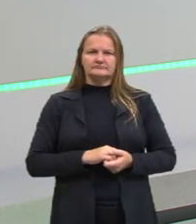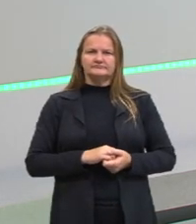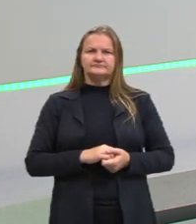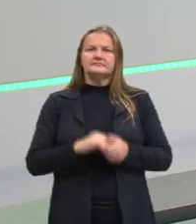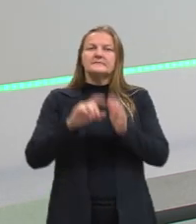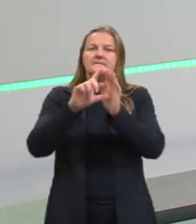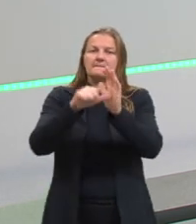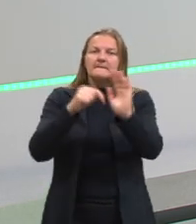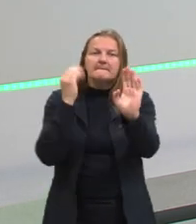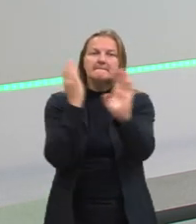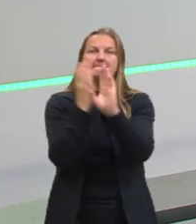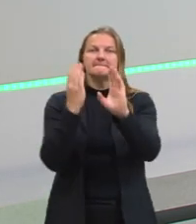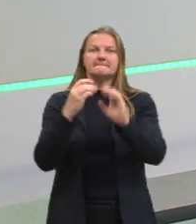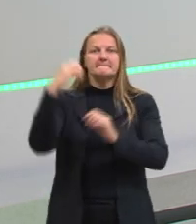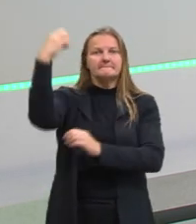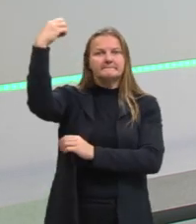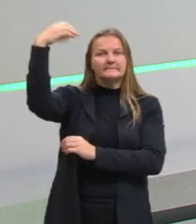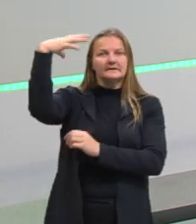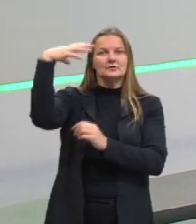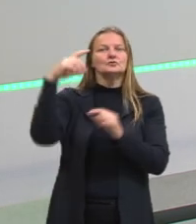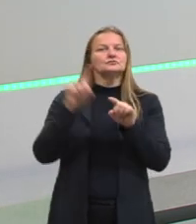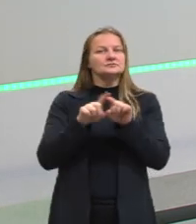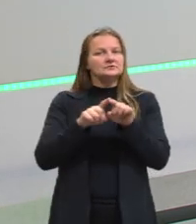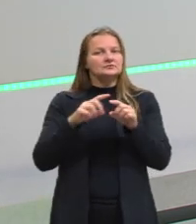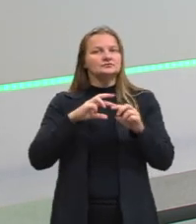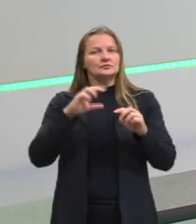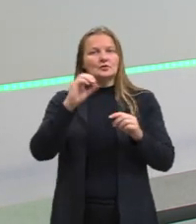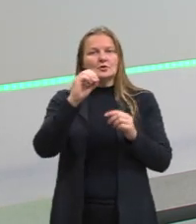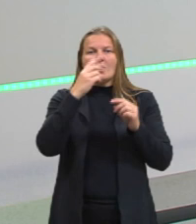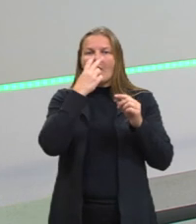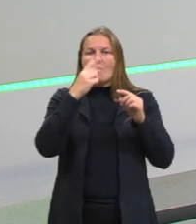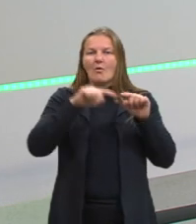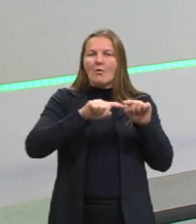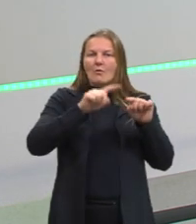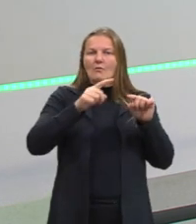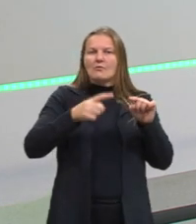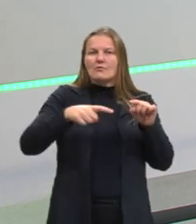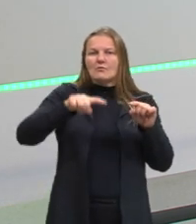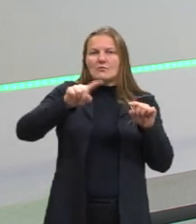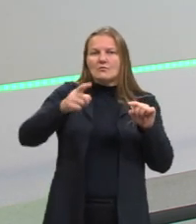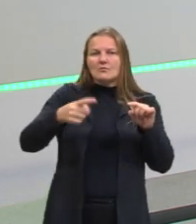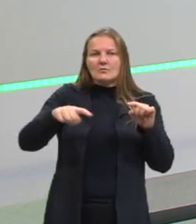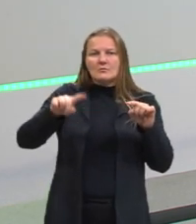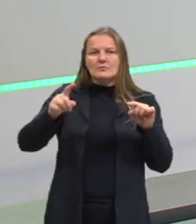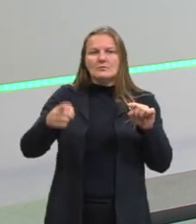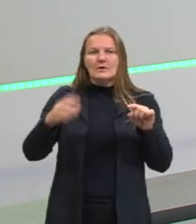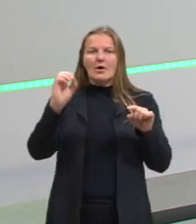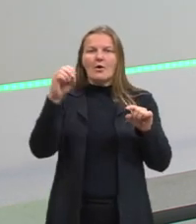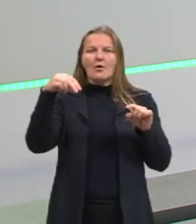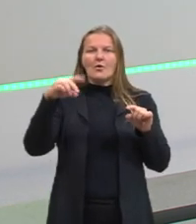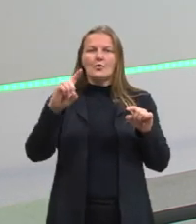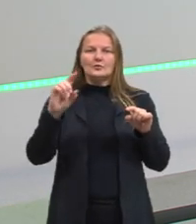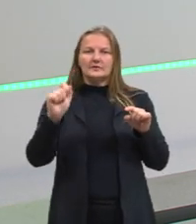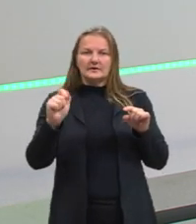se descobriu que a luz, ela pode ser tratada como onda e, bem, posteriormente, já na física